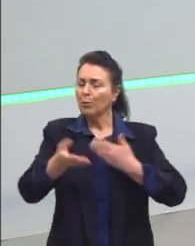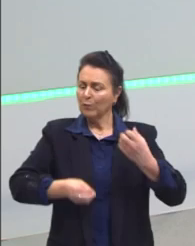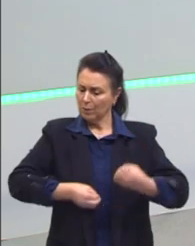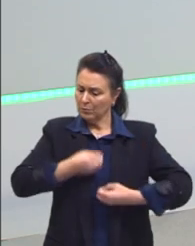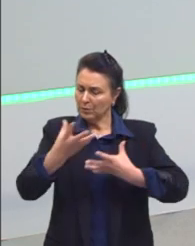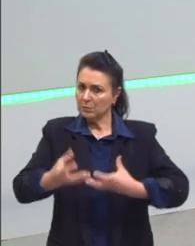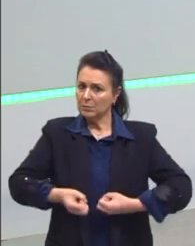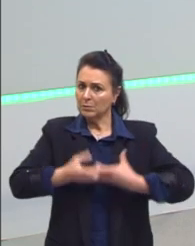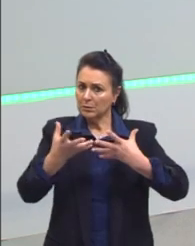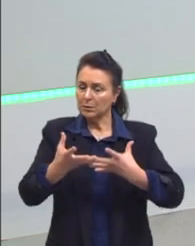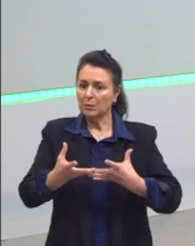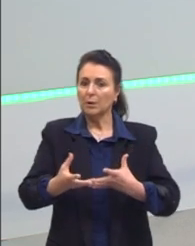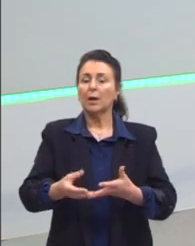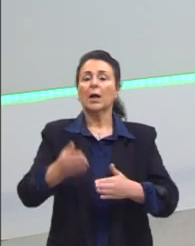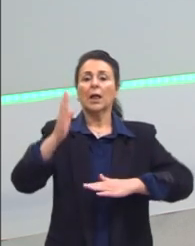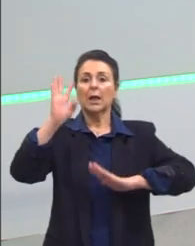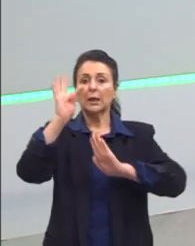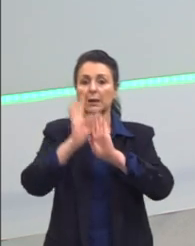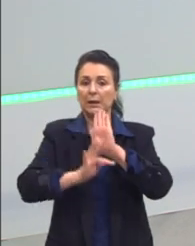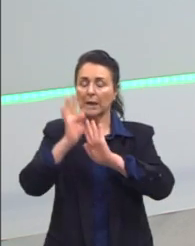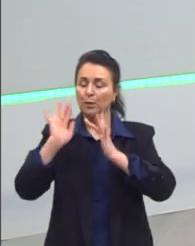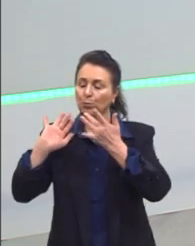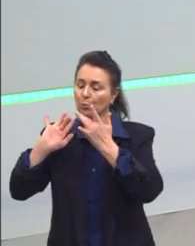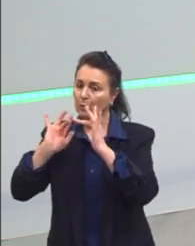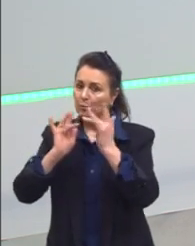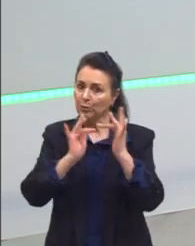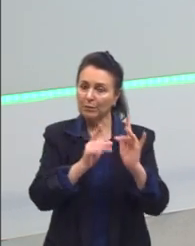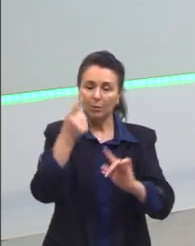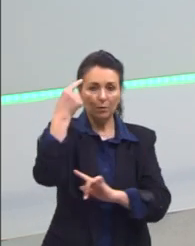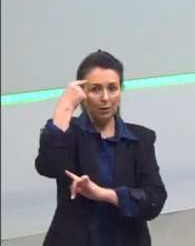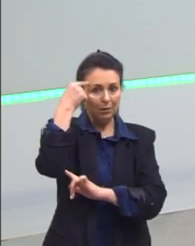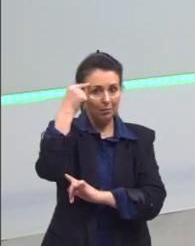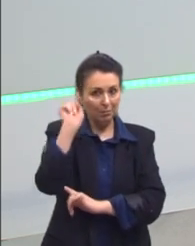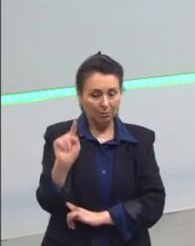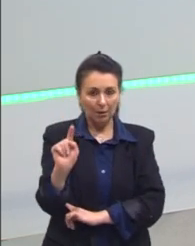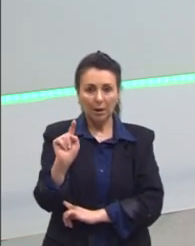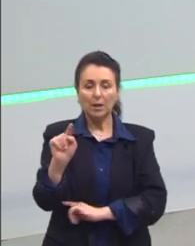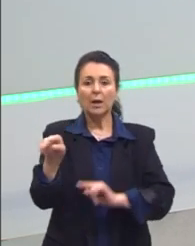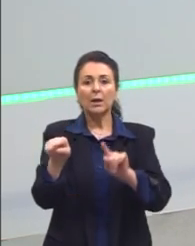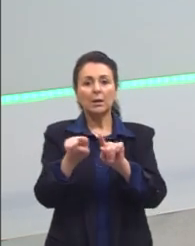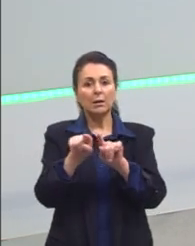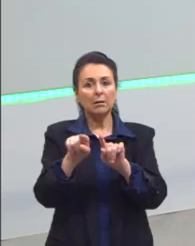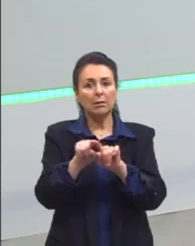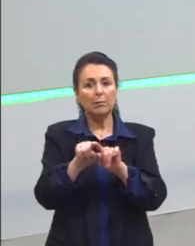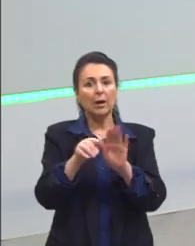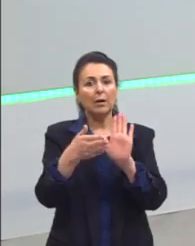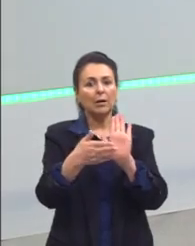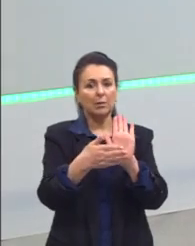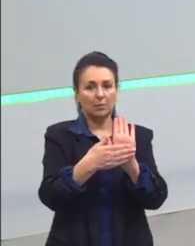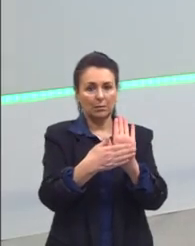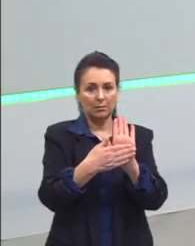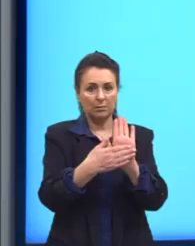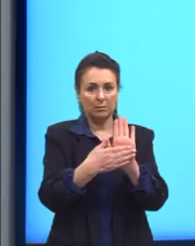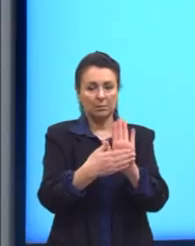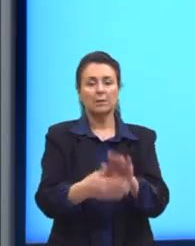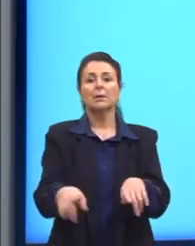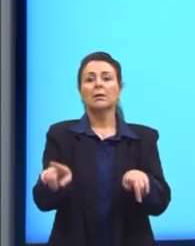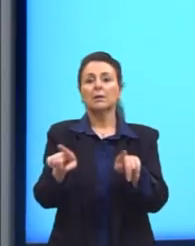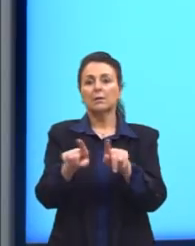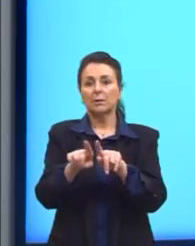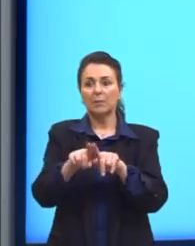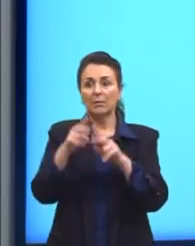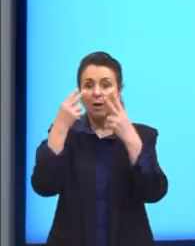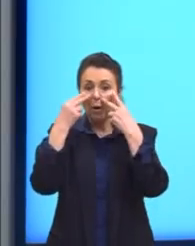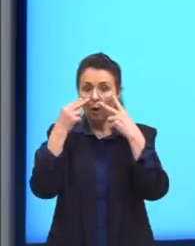Construção de textos, articulação de ideias e as proposições. E também a gente